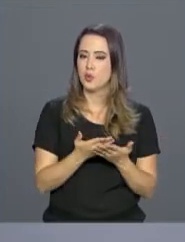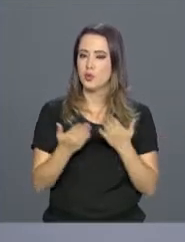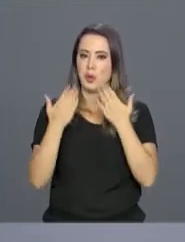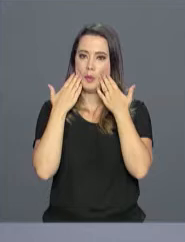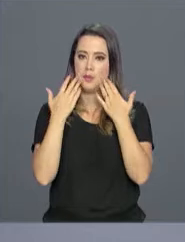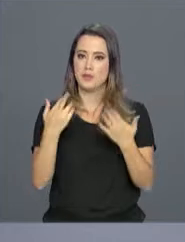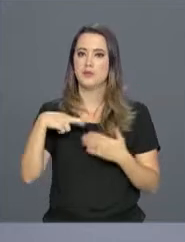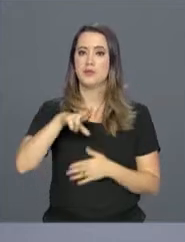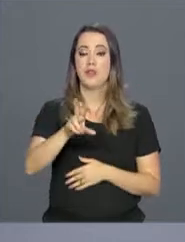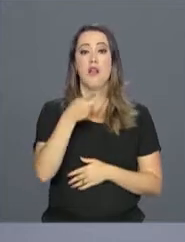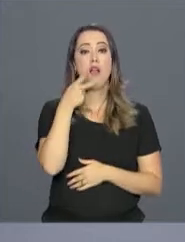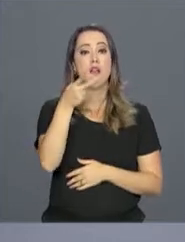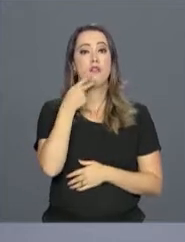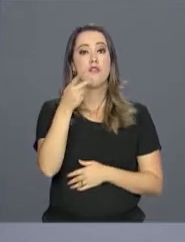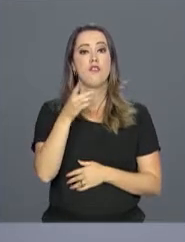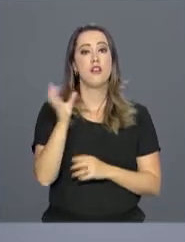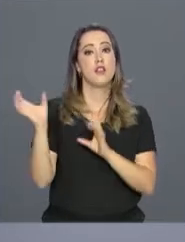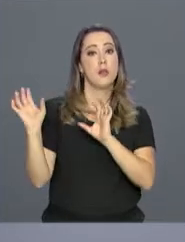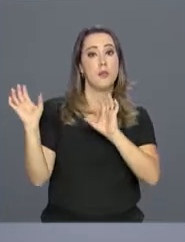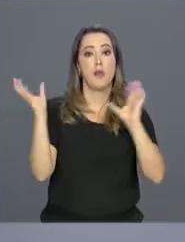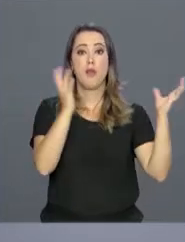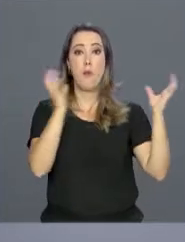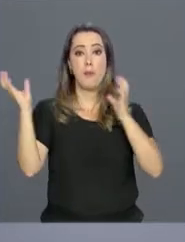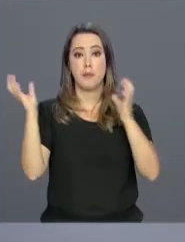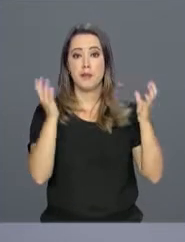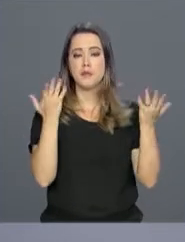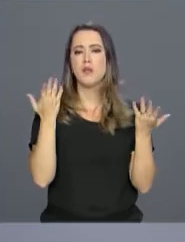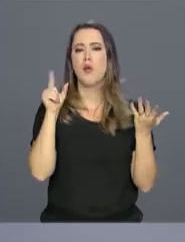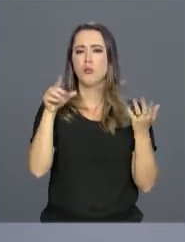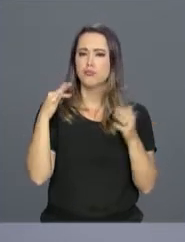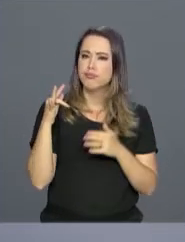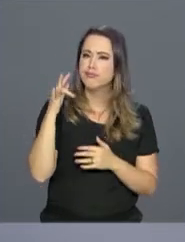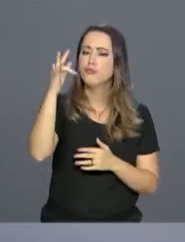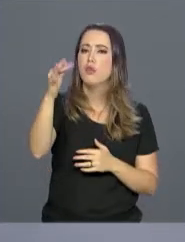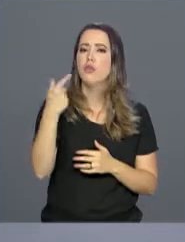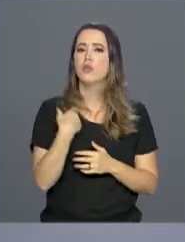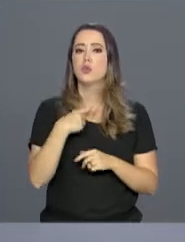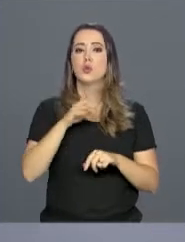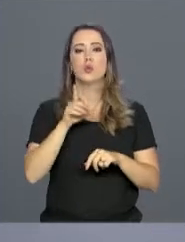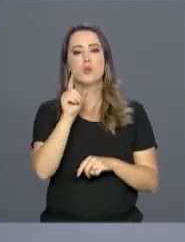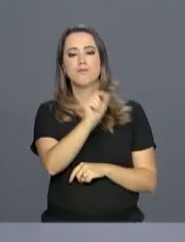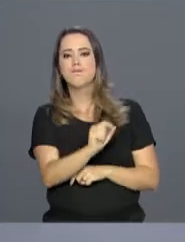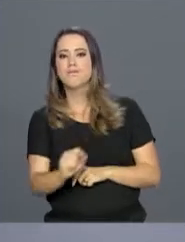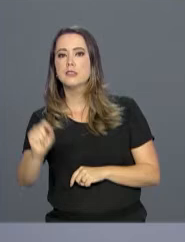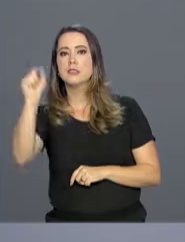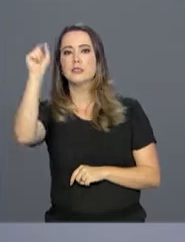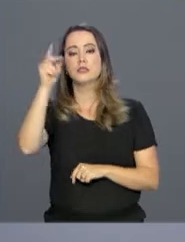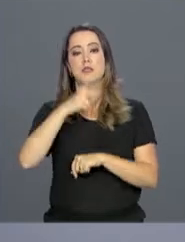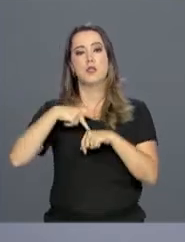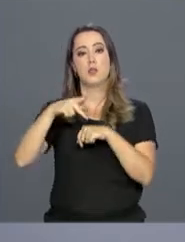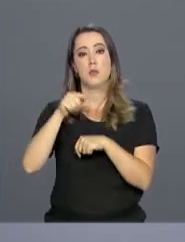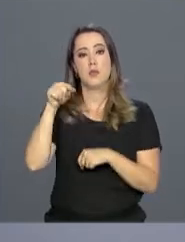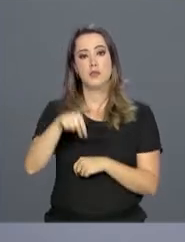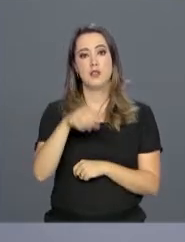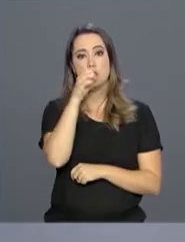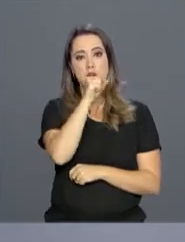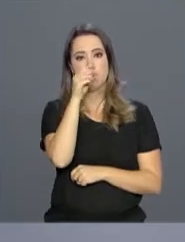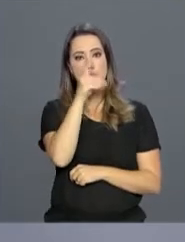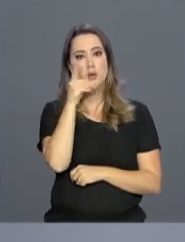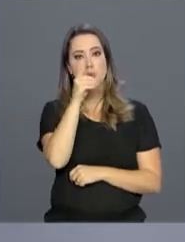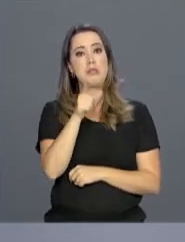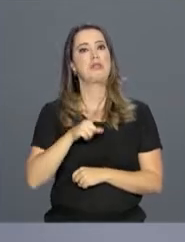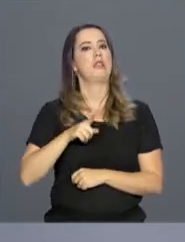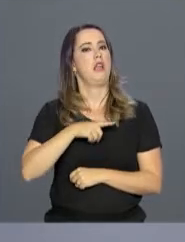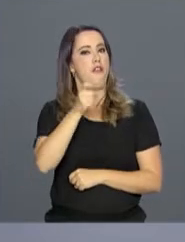no Repórter NBR a falar também sobre a previsão do tempo para os próximos dias em algumas cidades do país. Neste fim de semana, tem